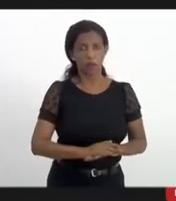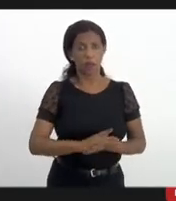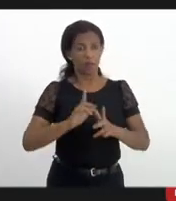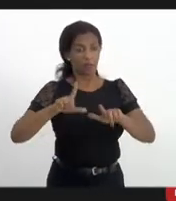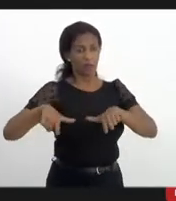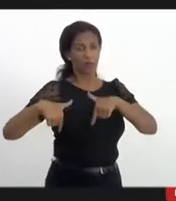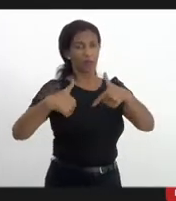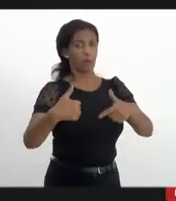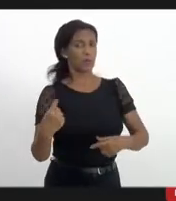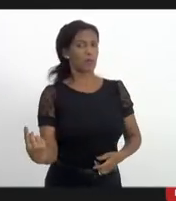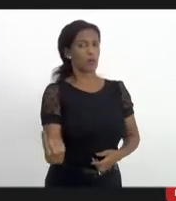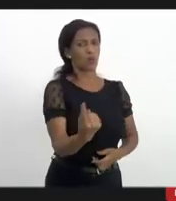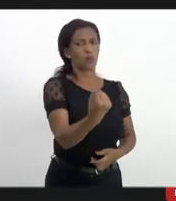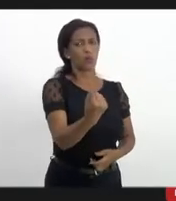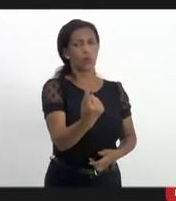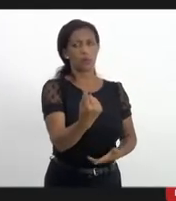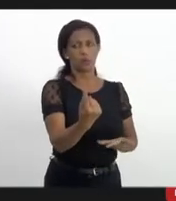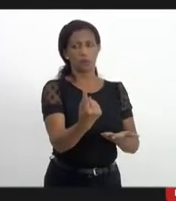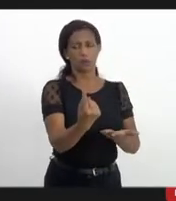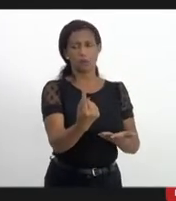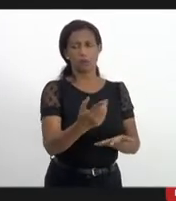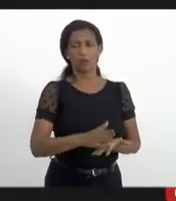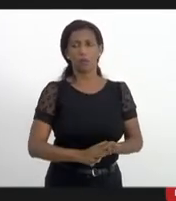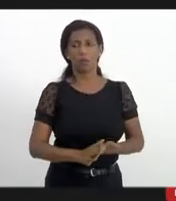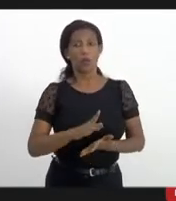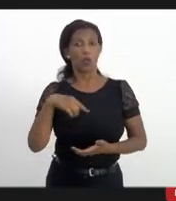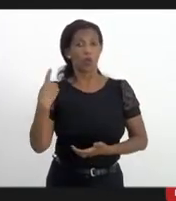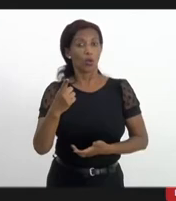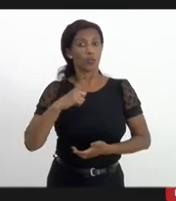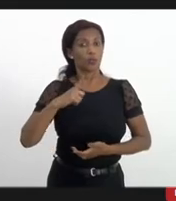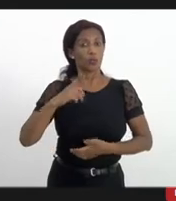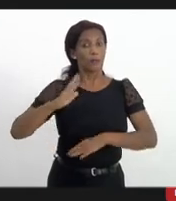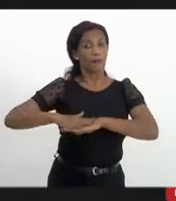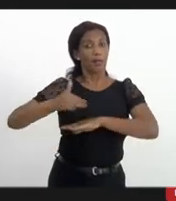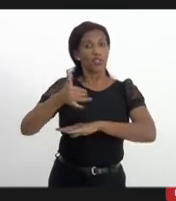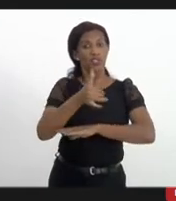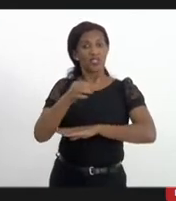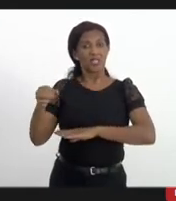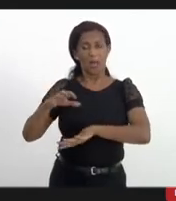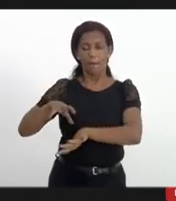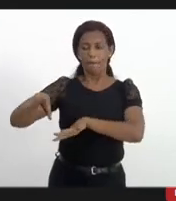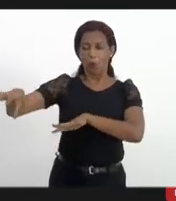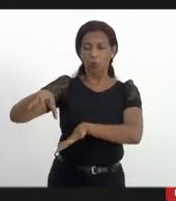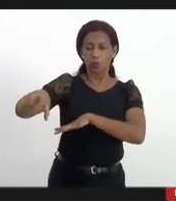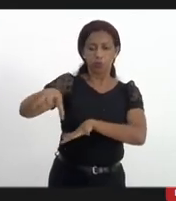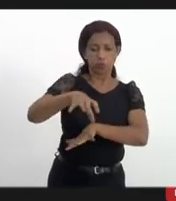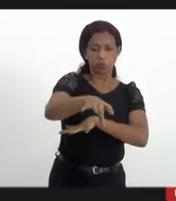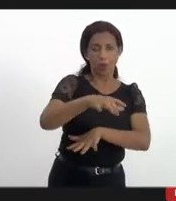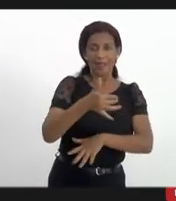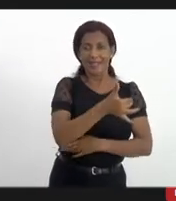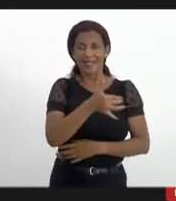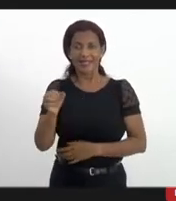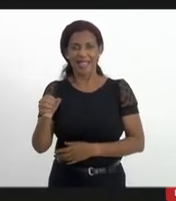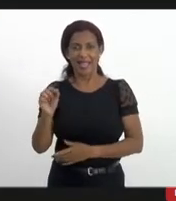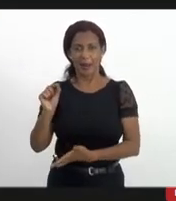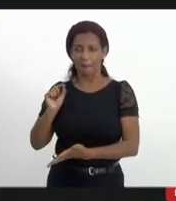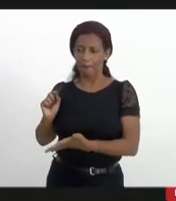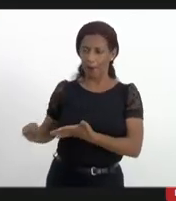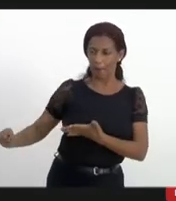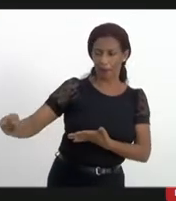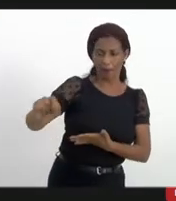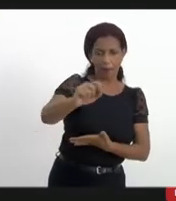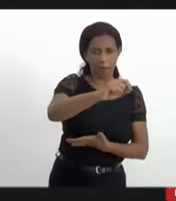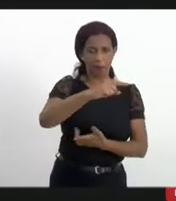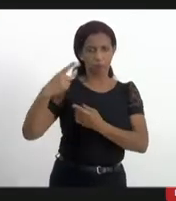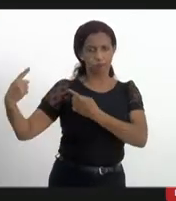ação única. Na verdade, não foi. Nós tivemos mais de 100 pontos de confronto. Eu vou repetir. 100 pontos de